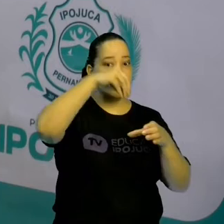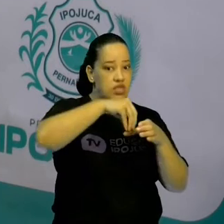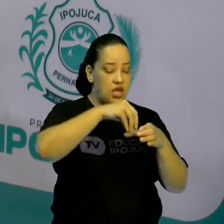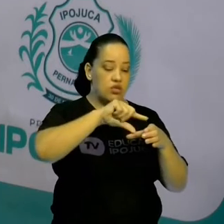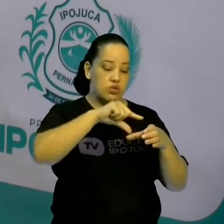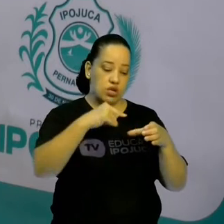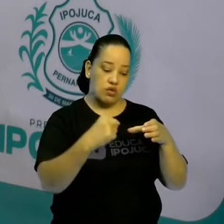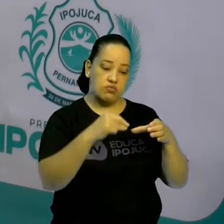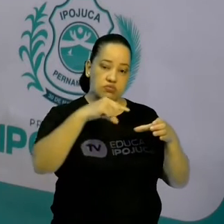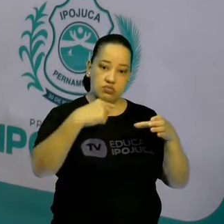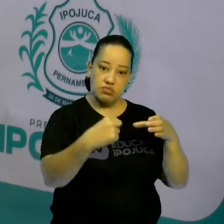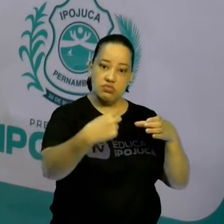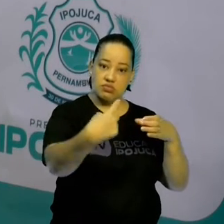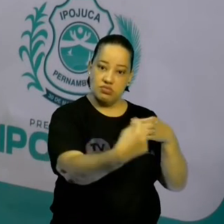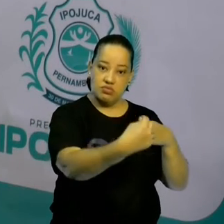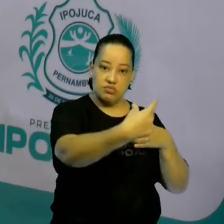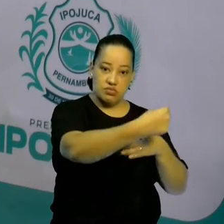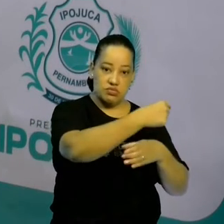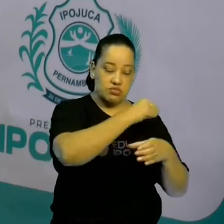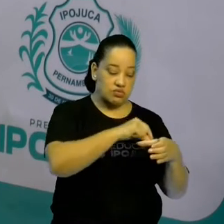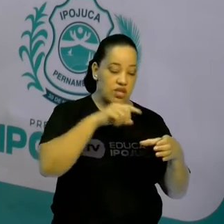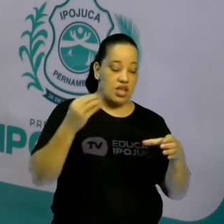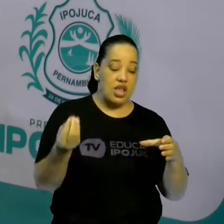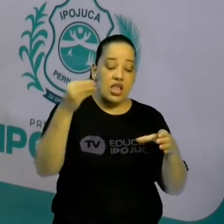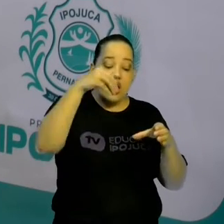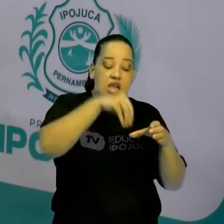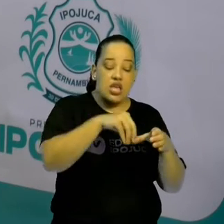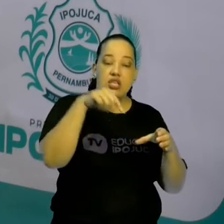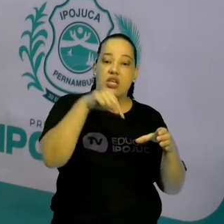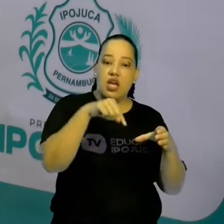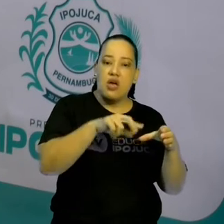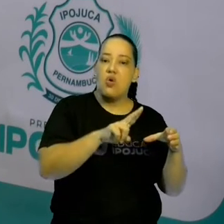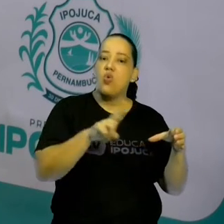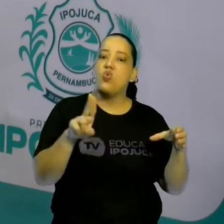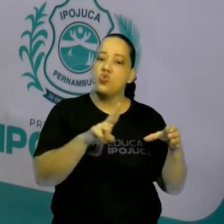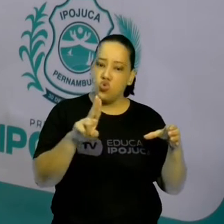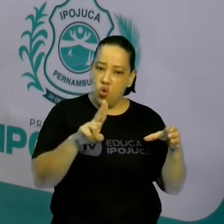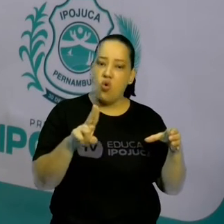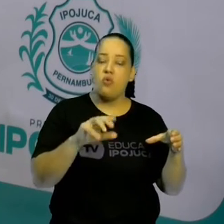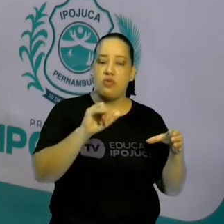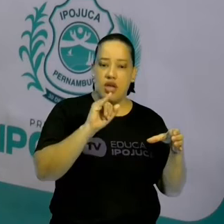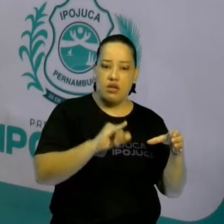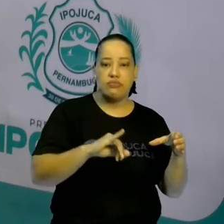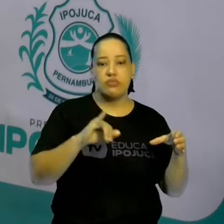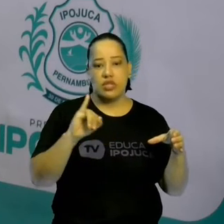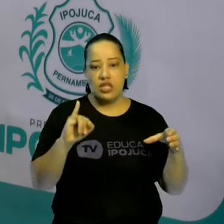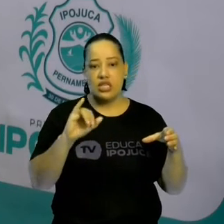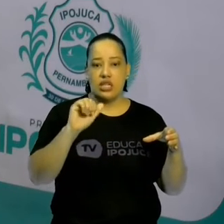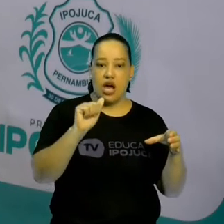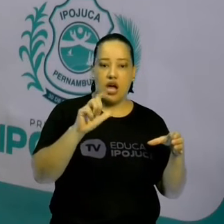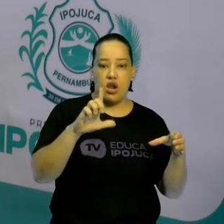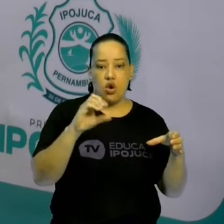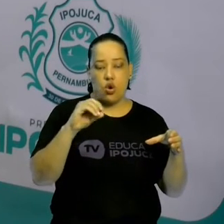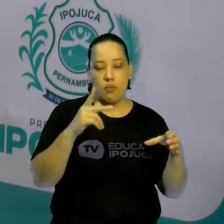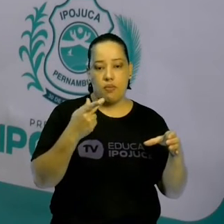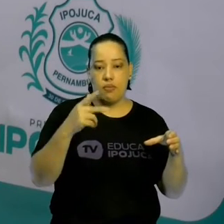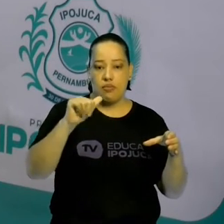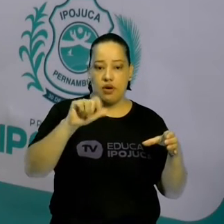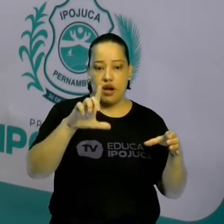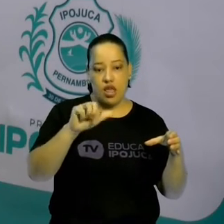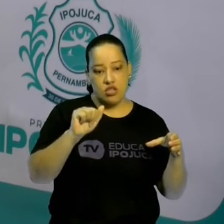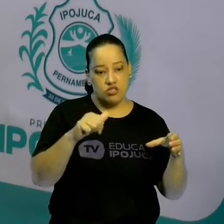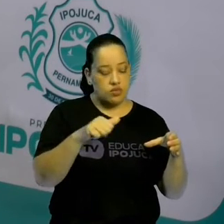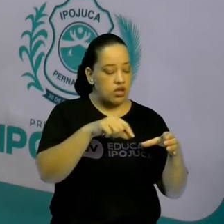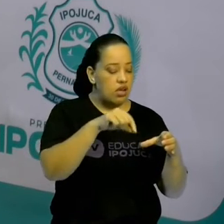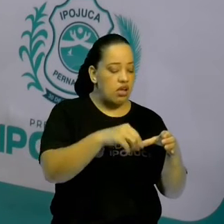líquido gelatinoso é chamado de hialoplasma. E a sua, vamos dizer assim, a sua principal